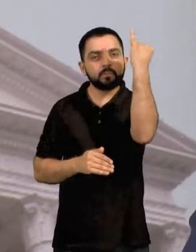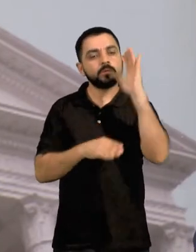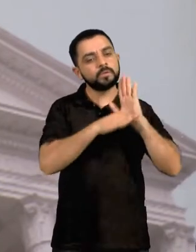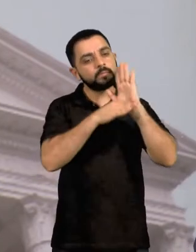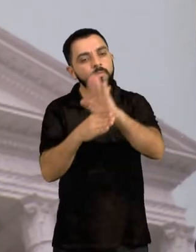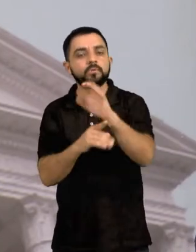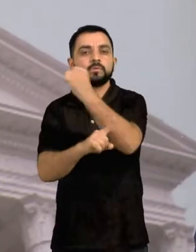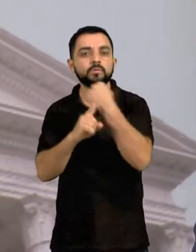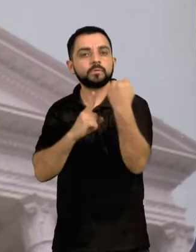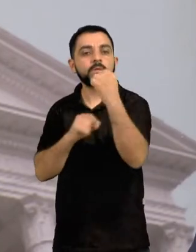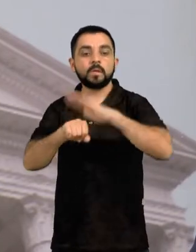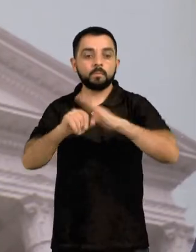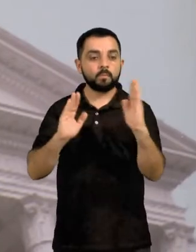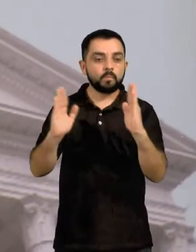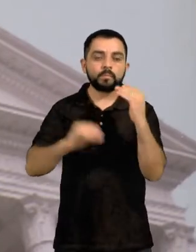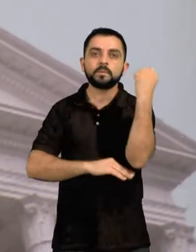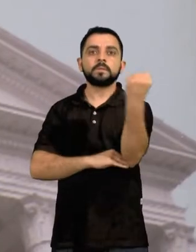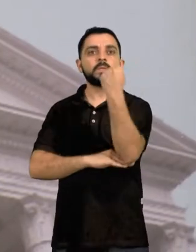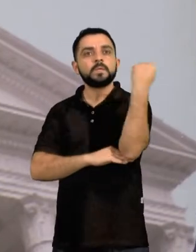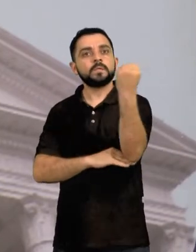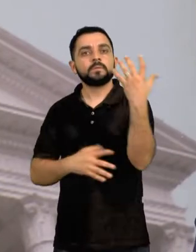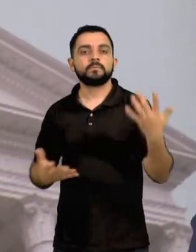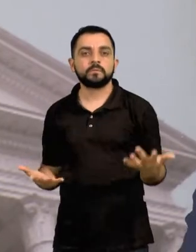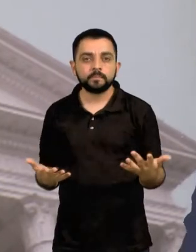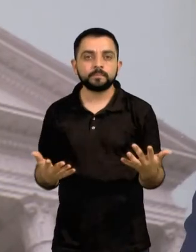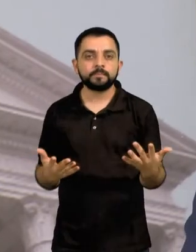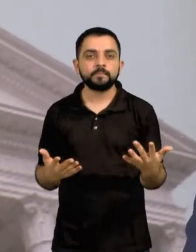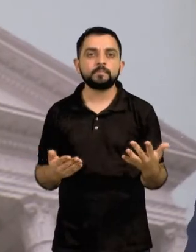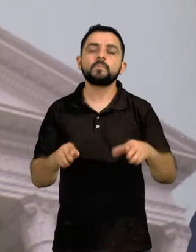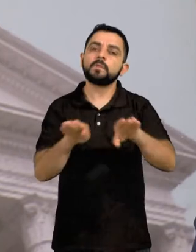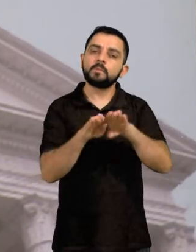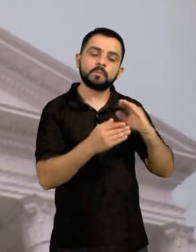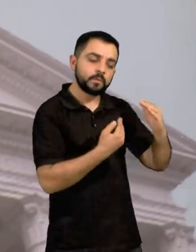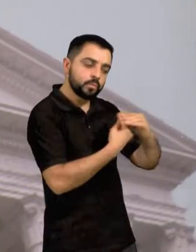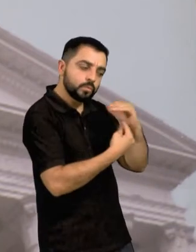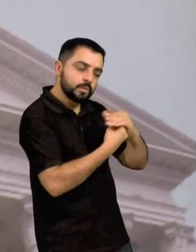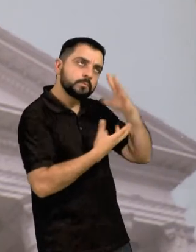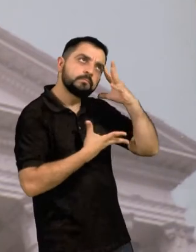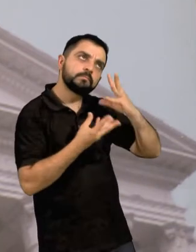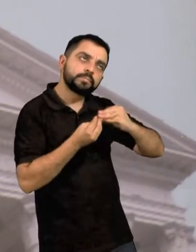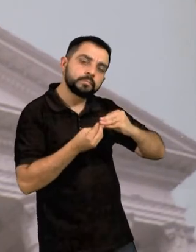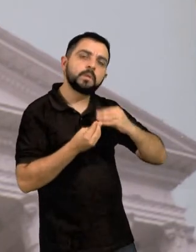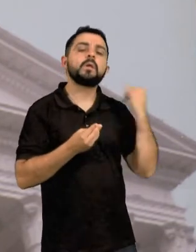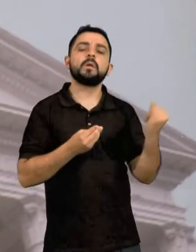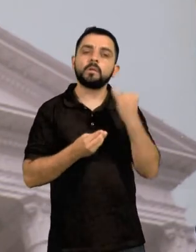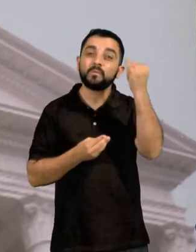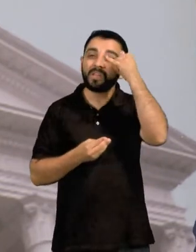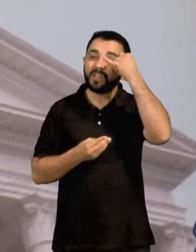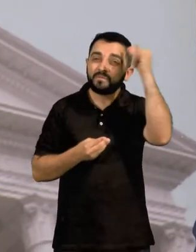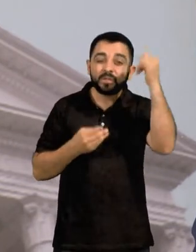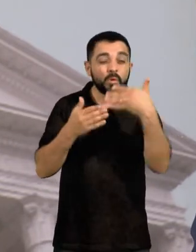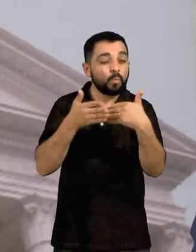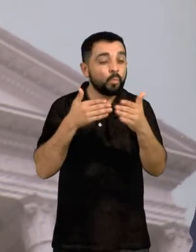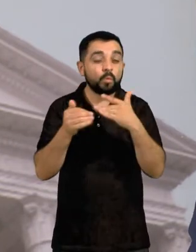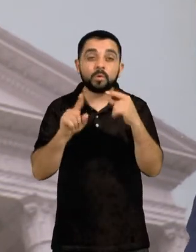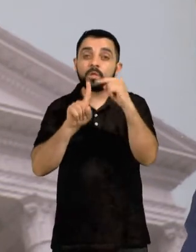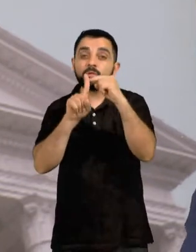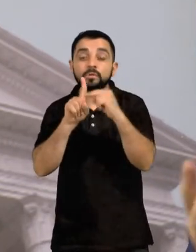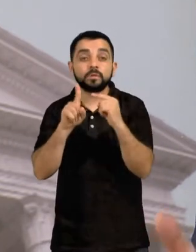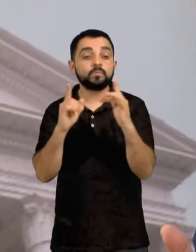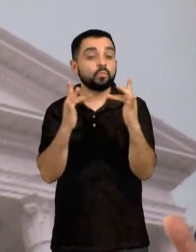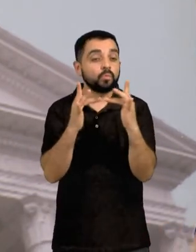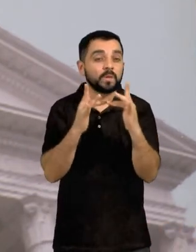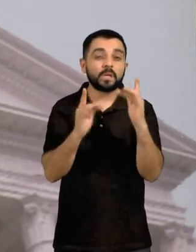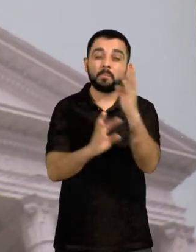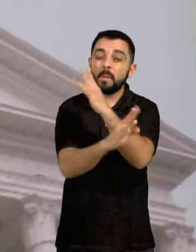diante dessa crise, seguindo as orientações das autoridades e dos nossos cientistas, entendemos que é importante evitar todas as formas de aglomeração,